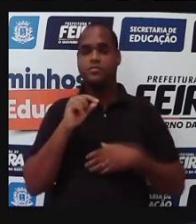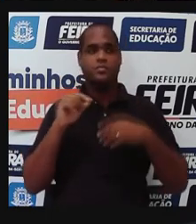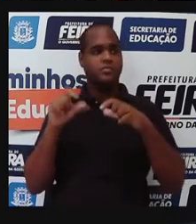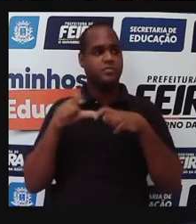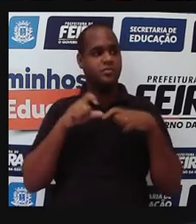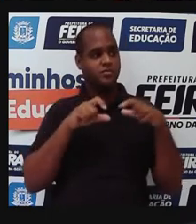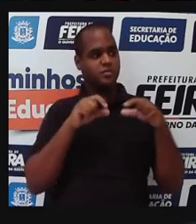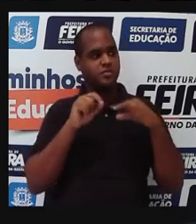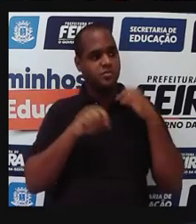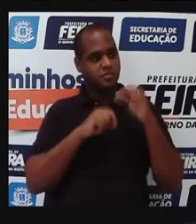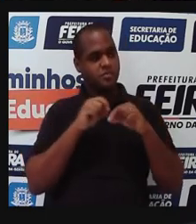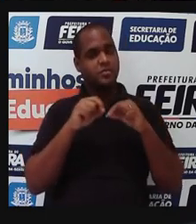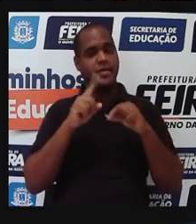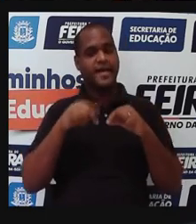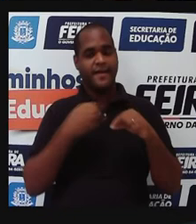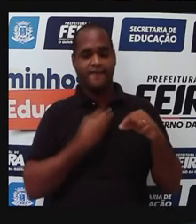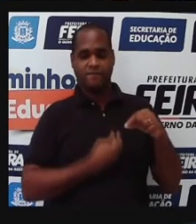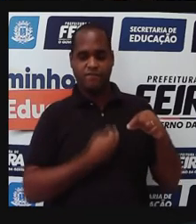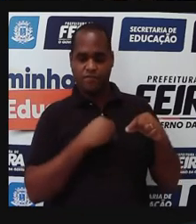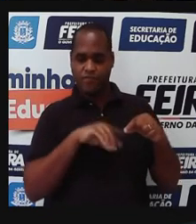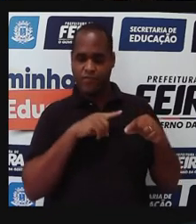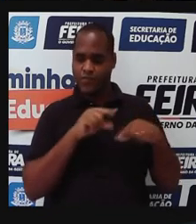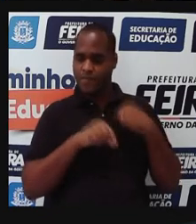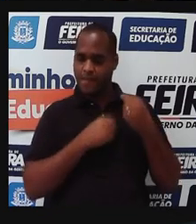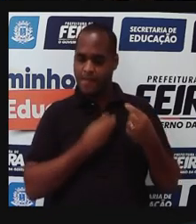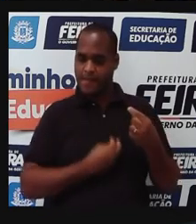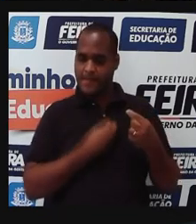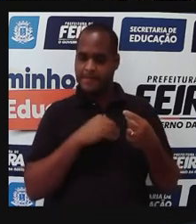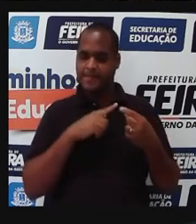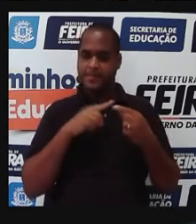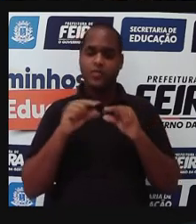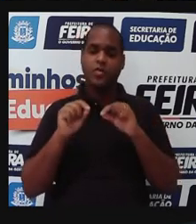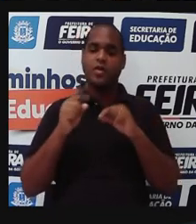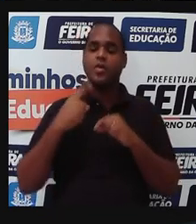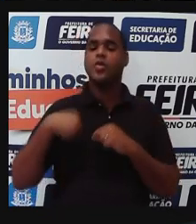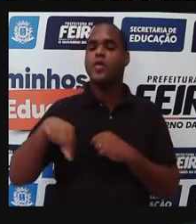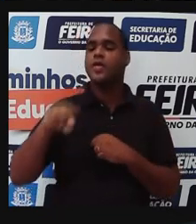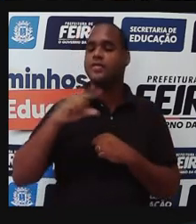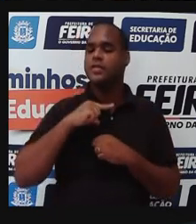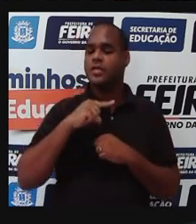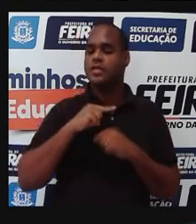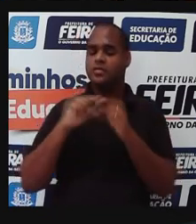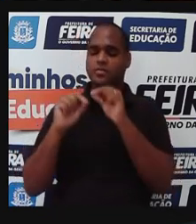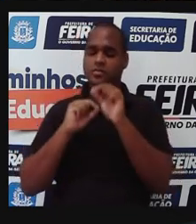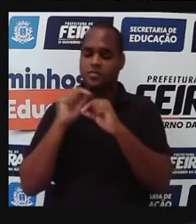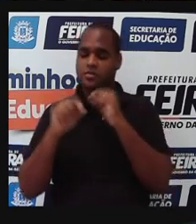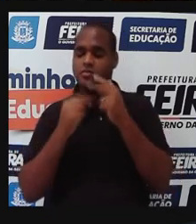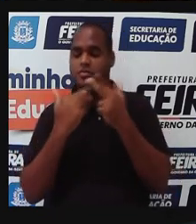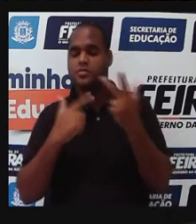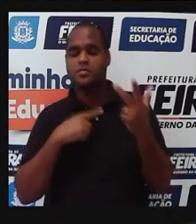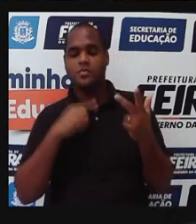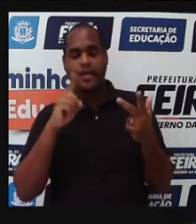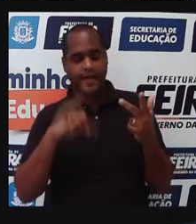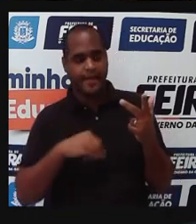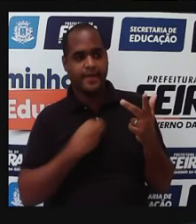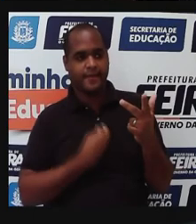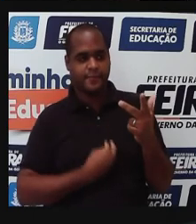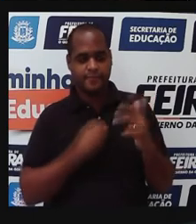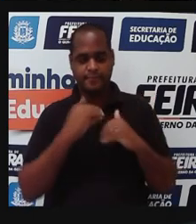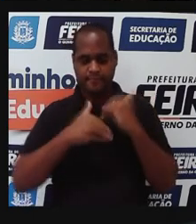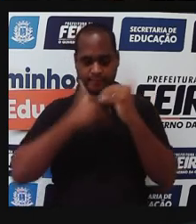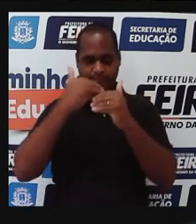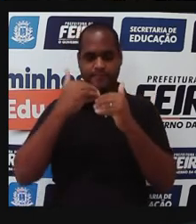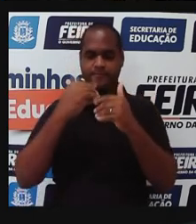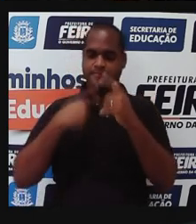espaços em que esses seres vivos, eles já existiam, mas que nós não tínhamos contato. E aí, por conta do desenvolvimento